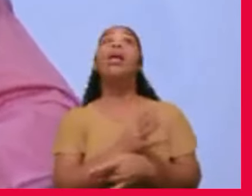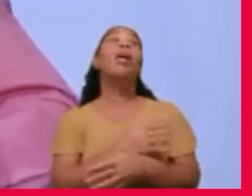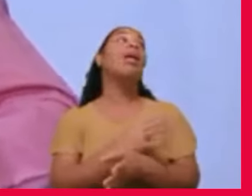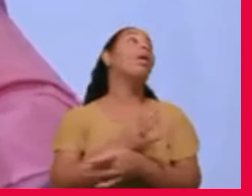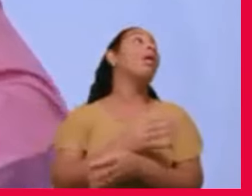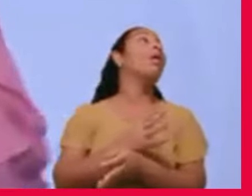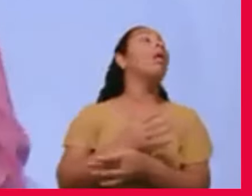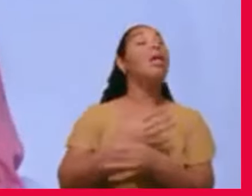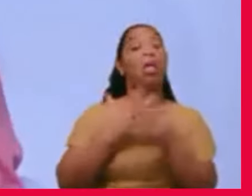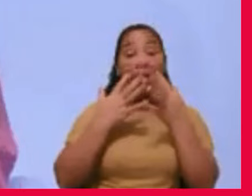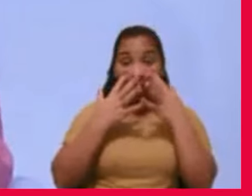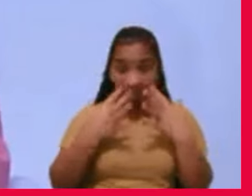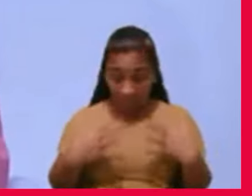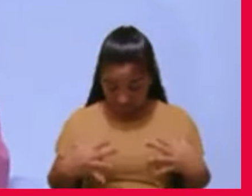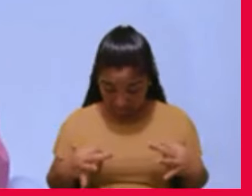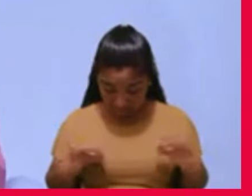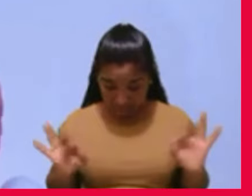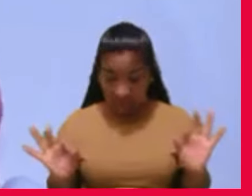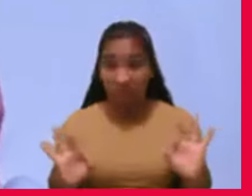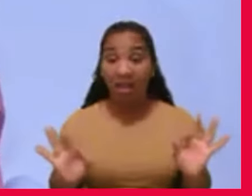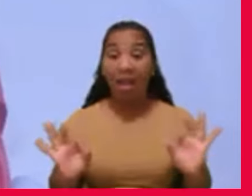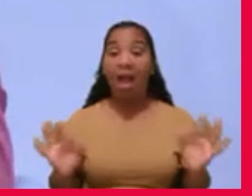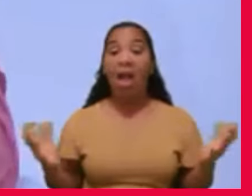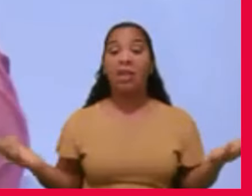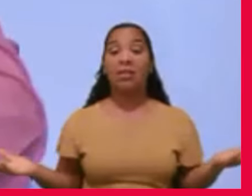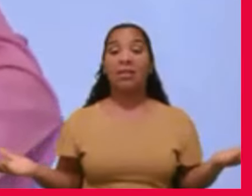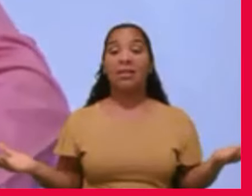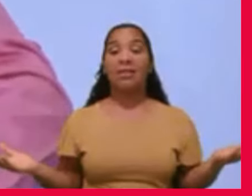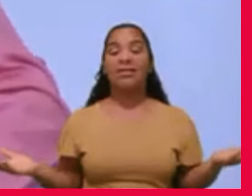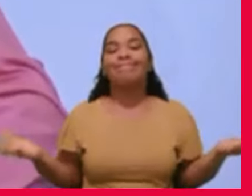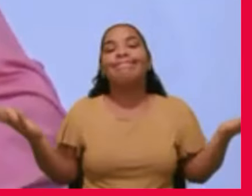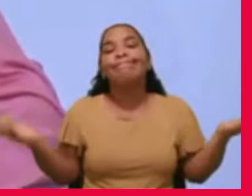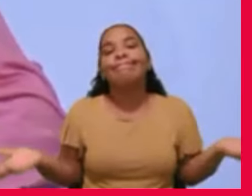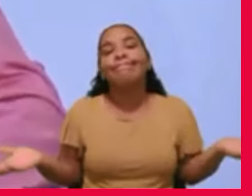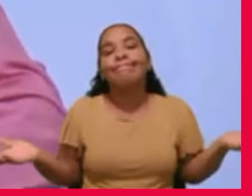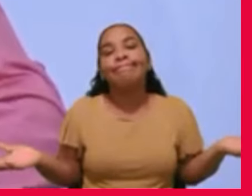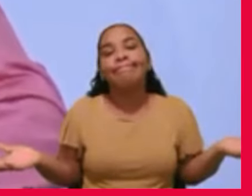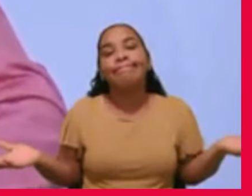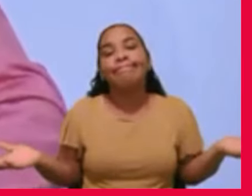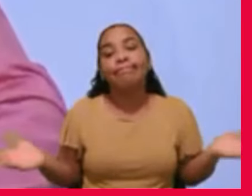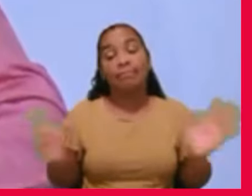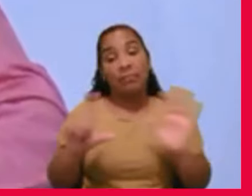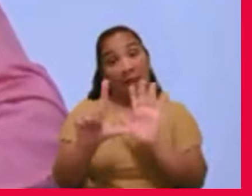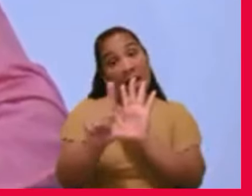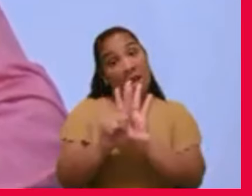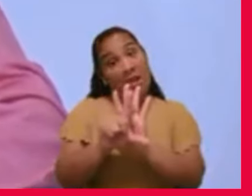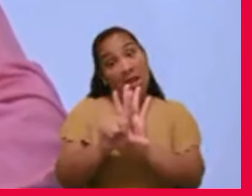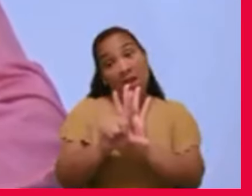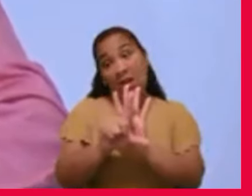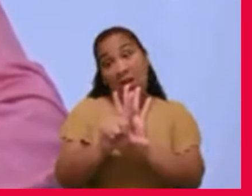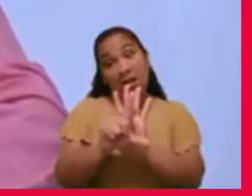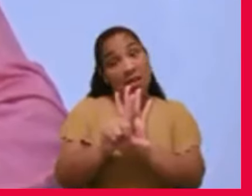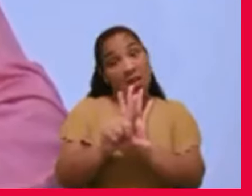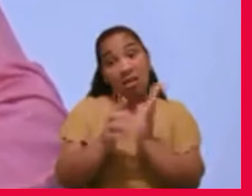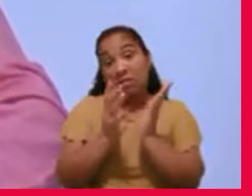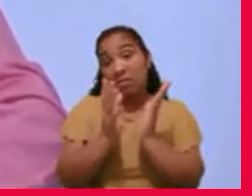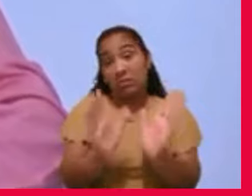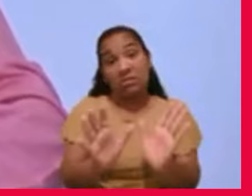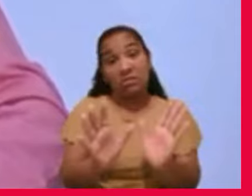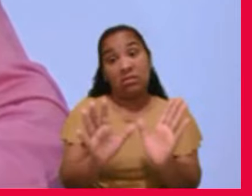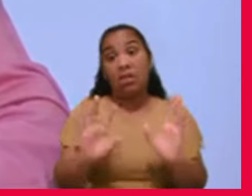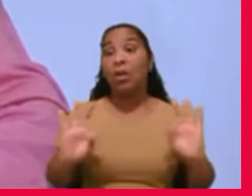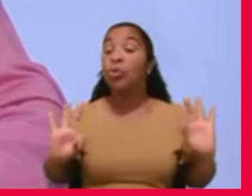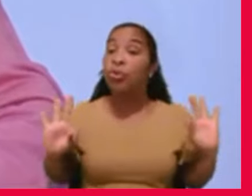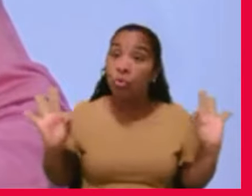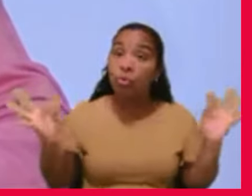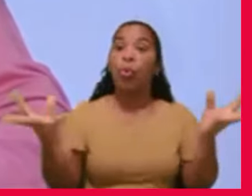e comprometemos-nos, a lei é inflexível, todos atingiremos a